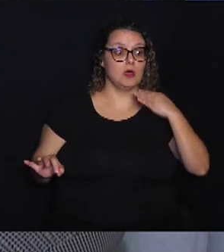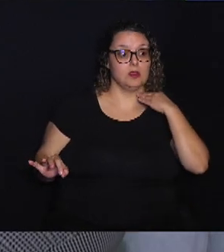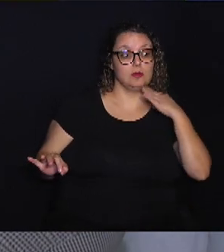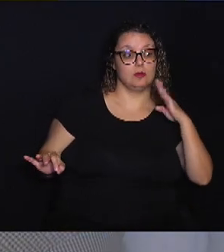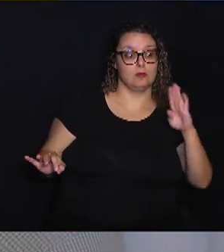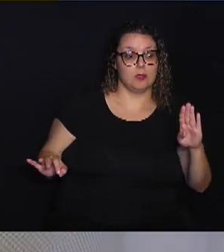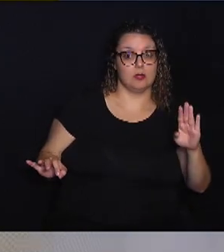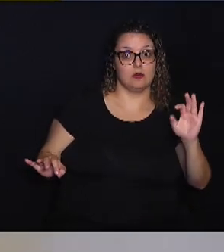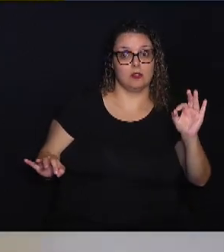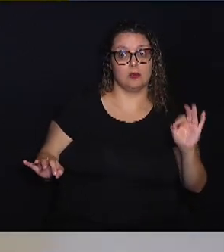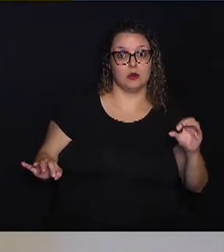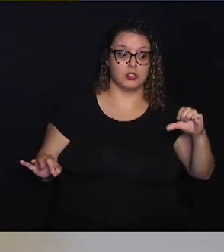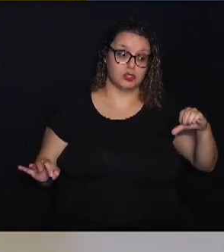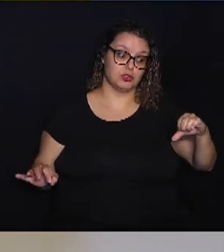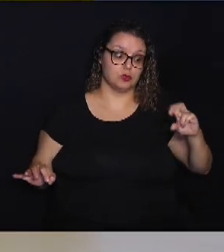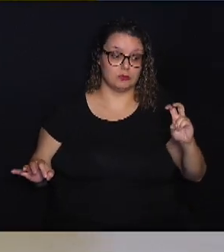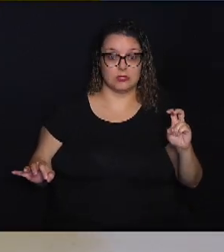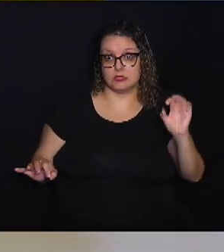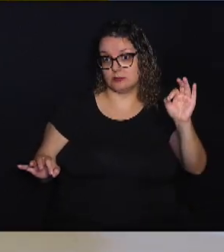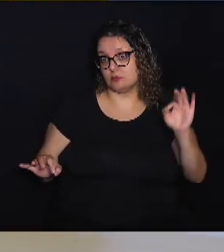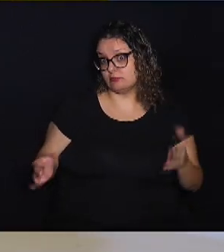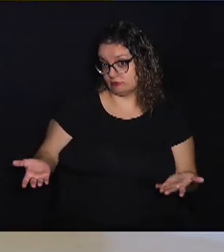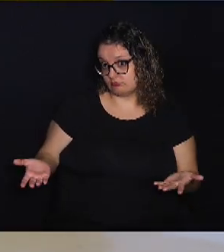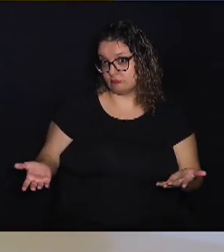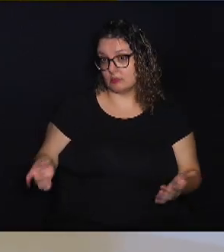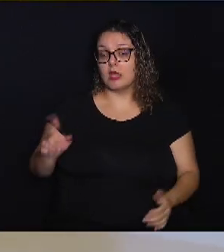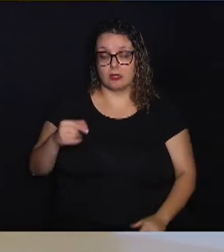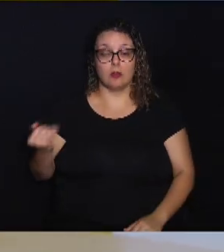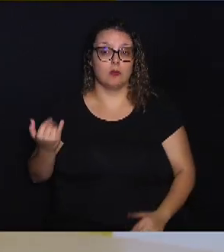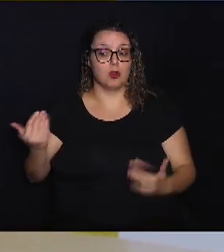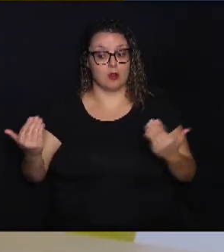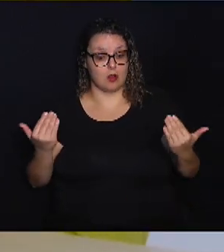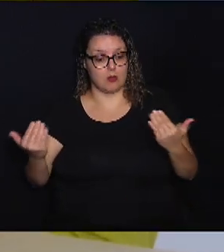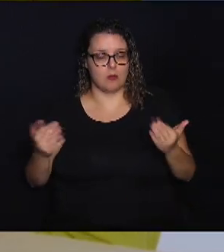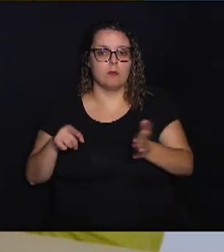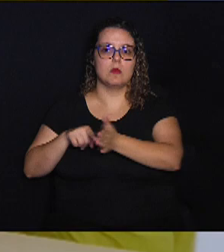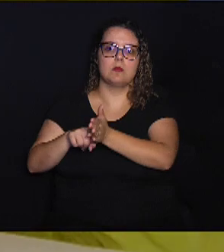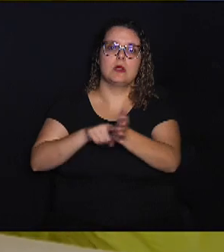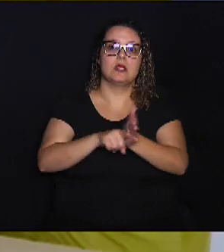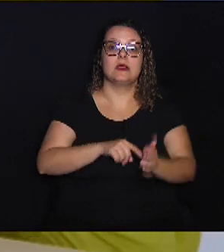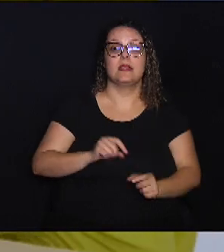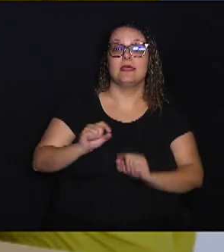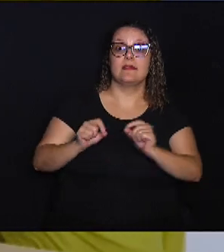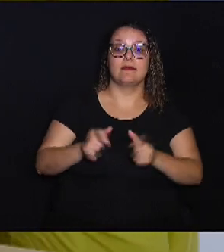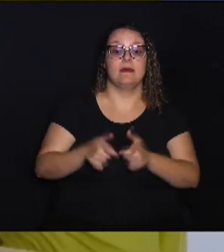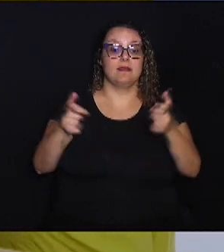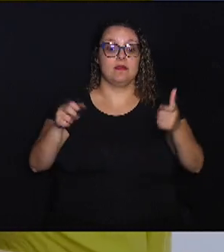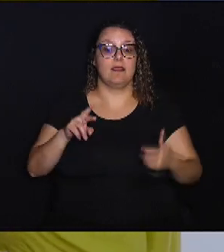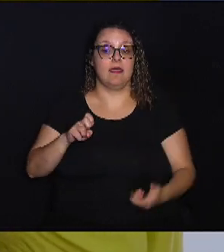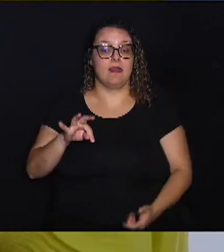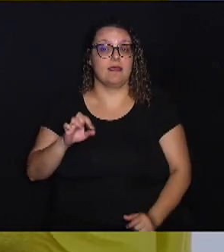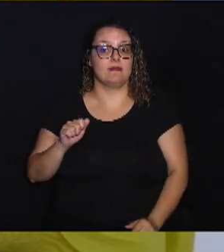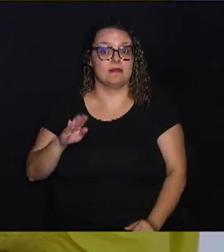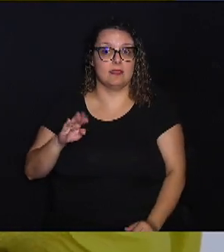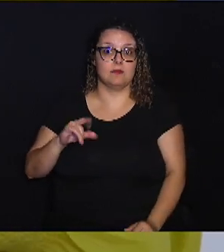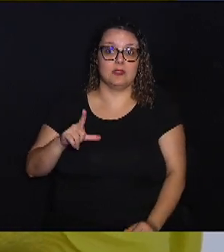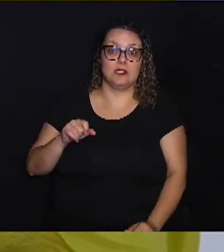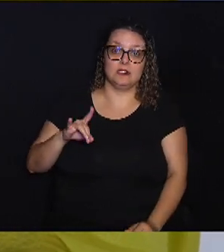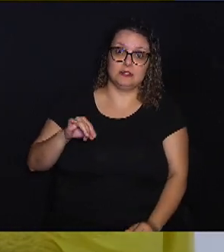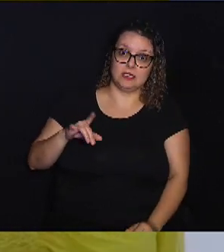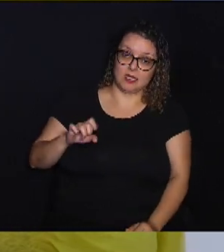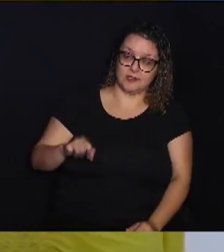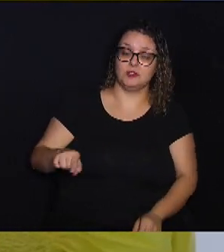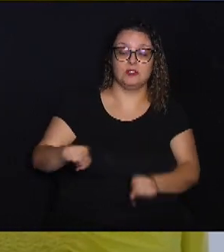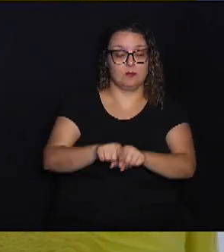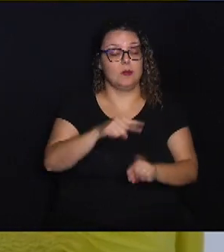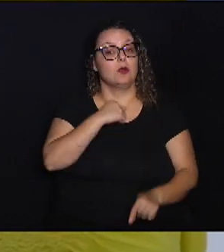LCA de 95%. Então, é muito importante você fazer uma pesquisa pra ver a rentabilidade e também o prazo.